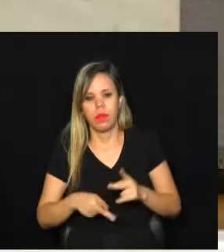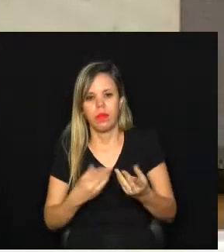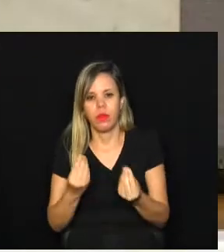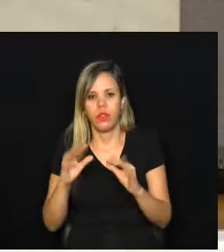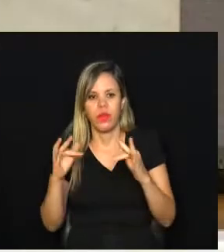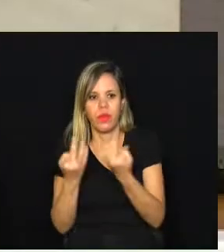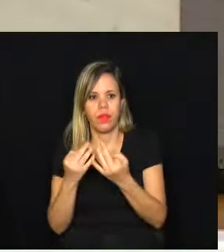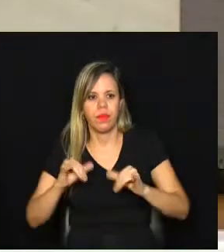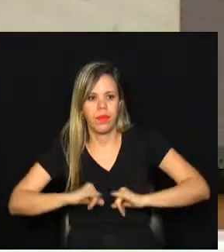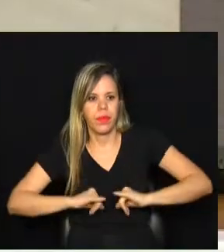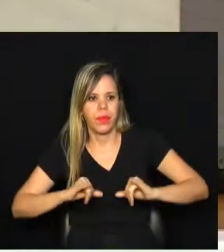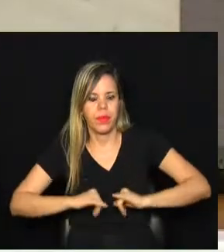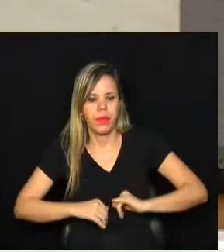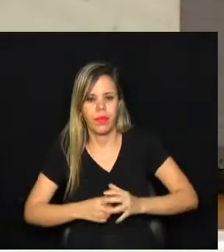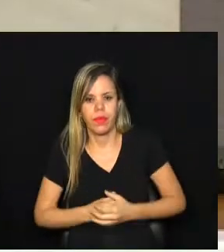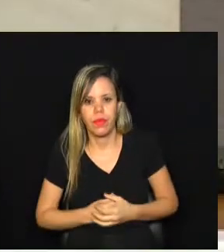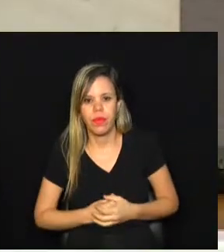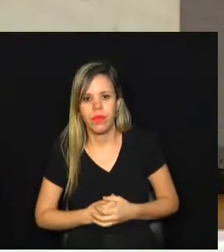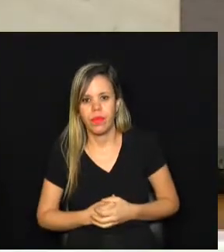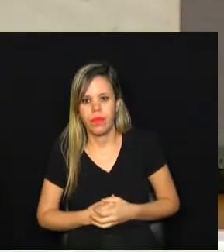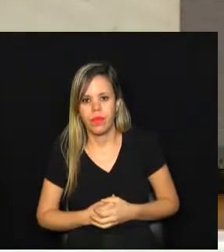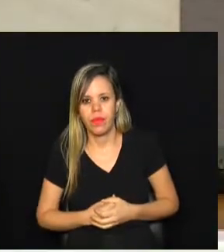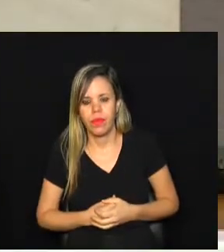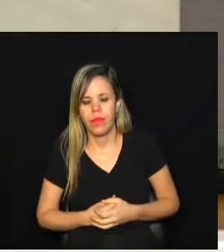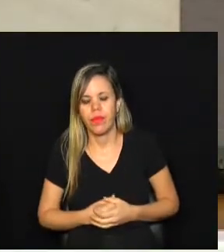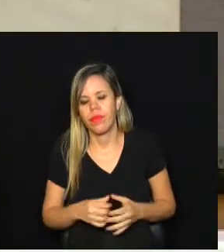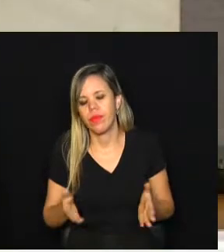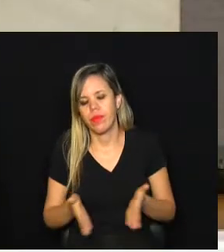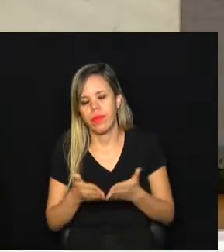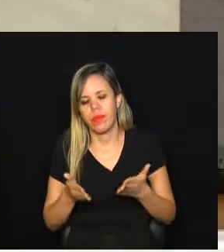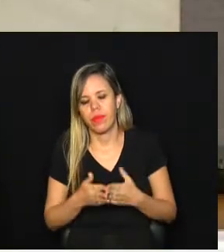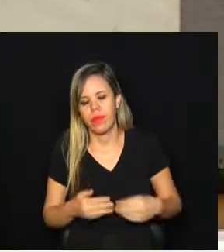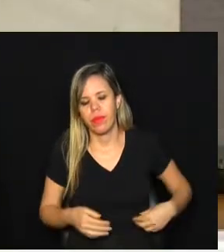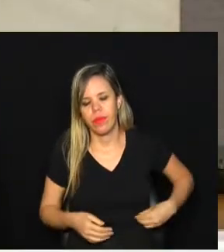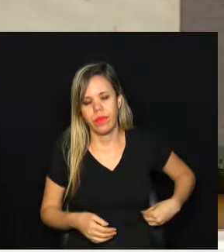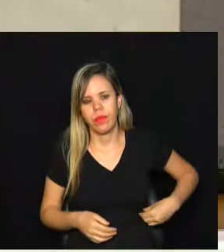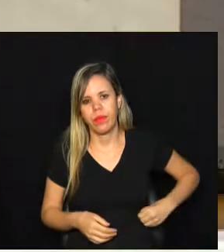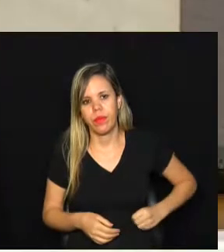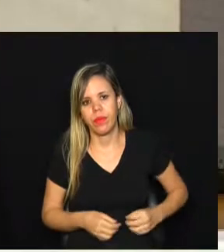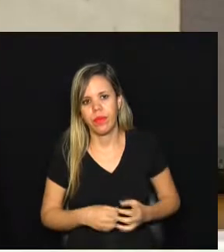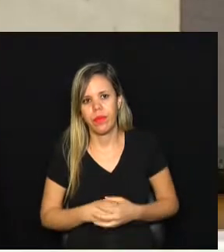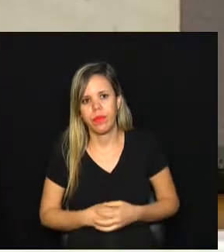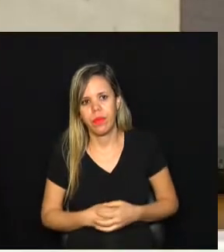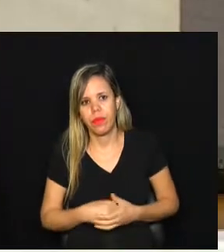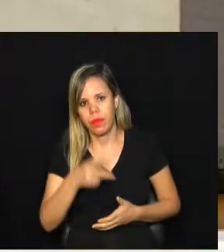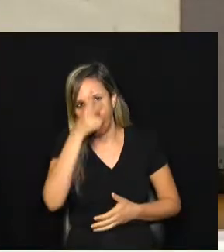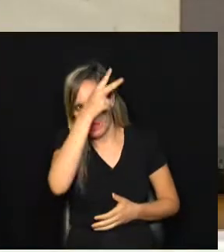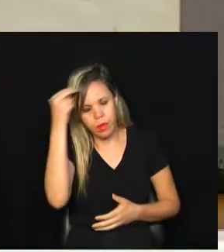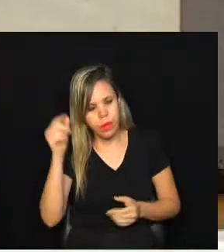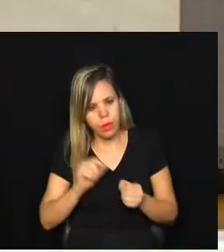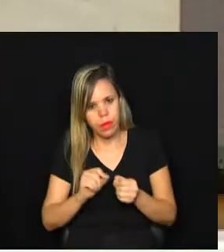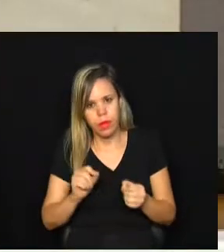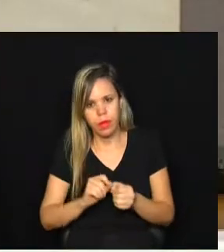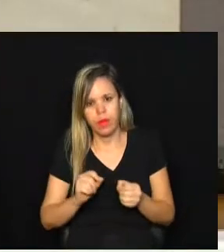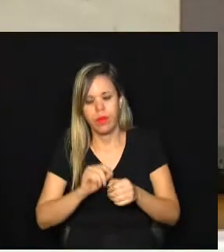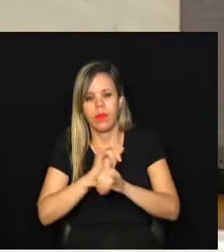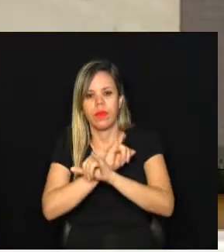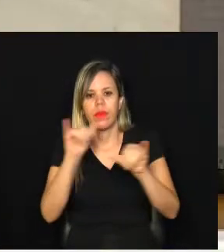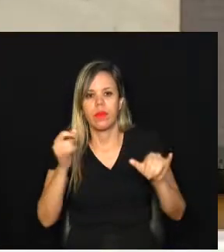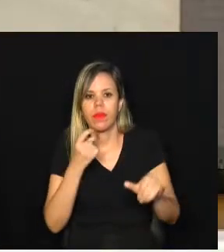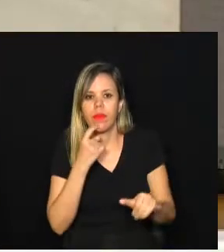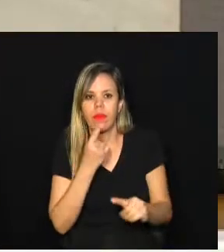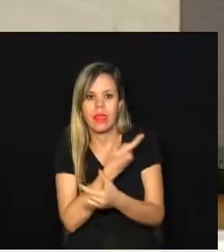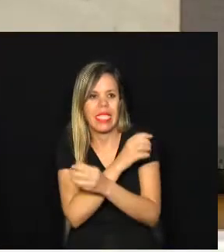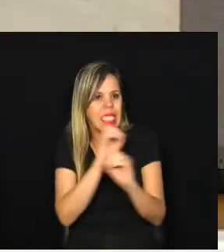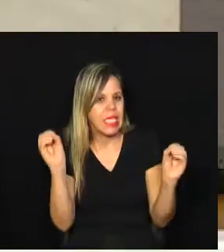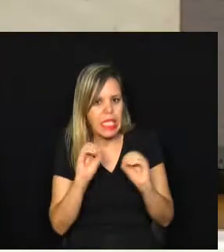famílias em situação de vulnerabilidade. A prefeitura tem feito a campanha Campinas Sem